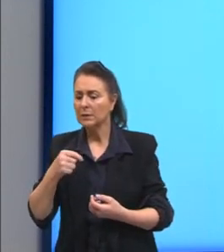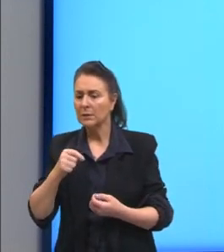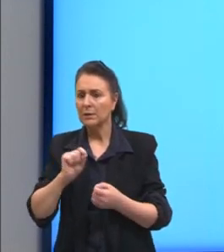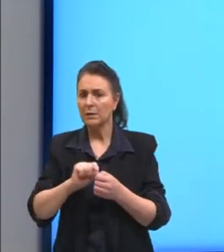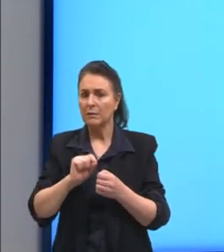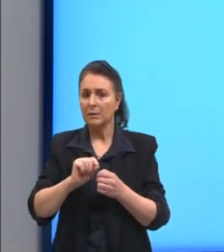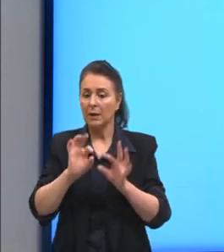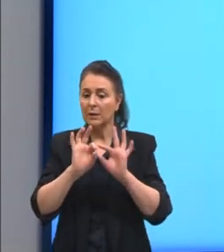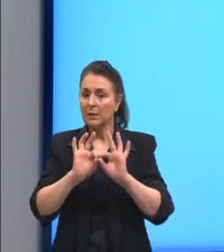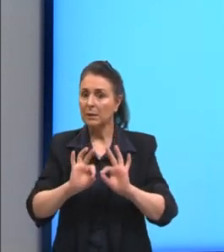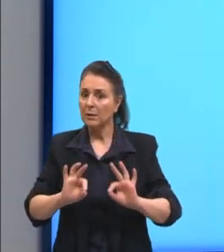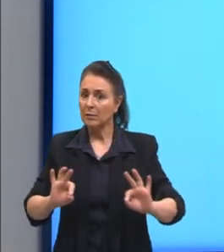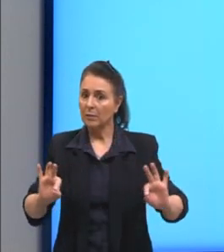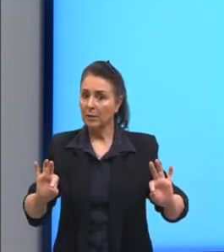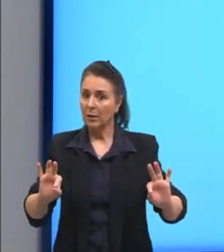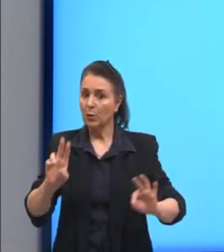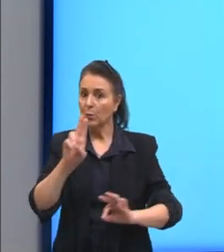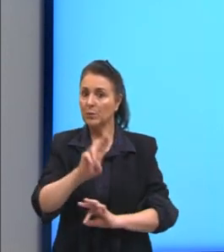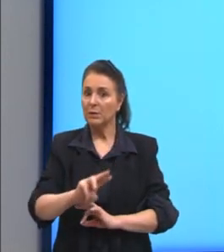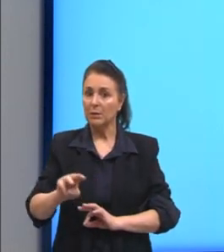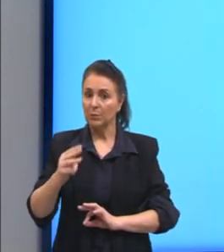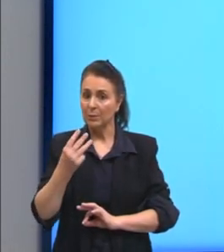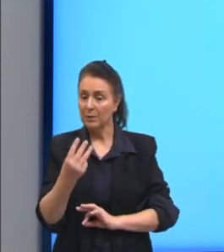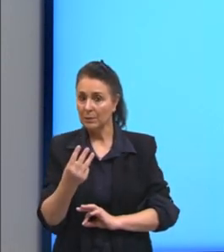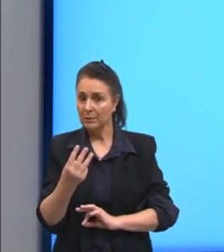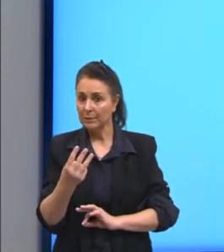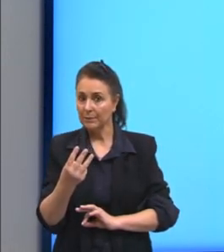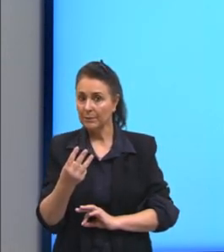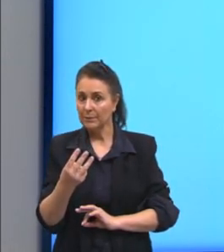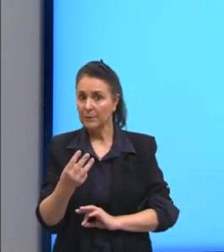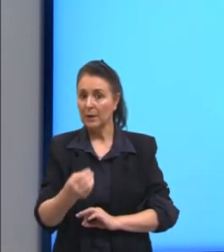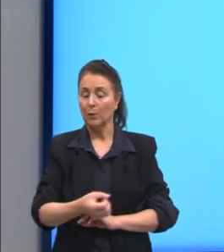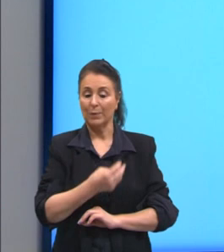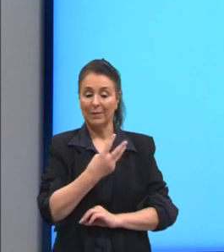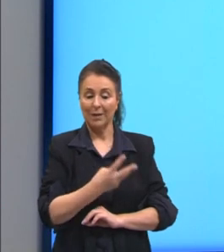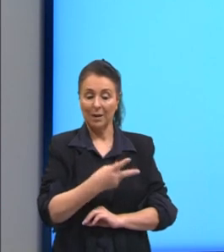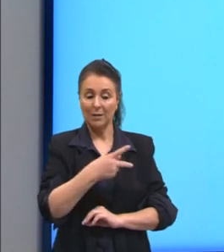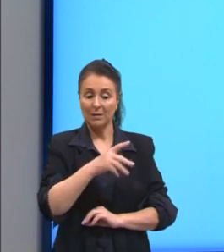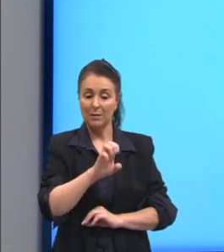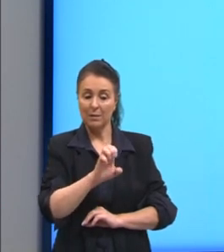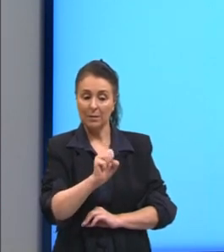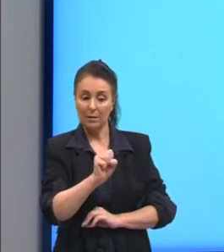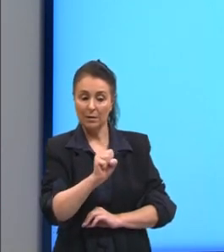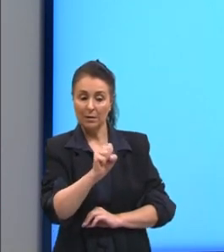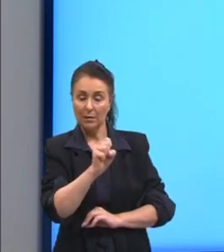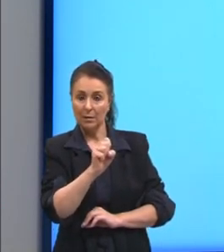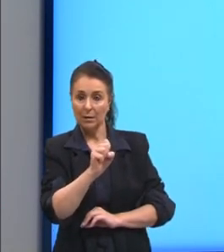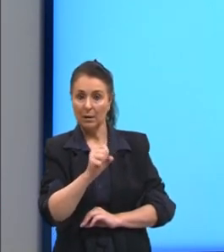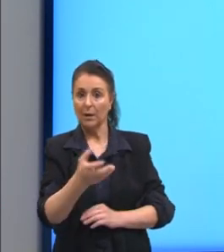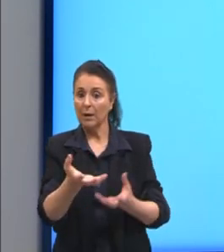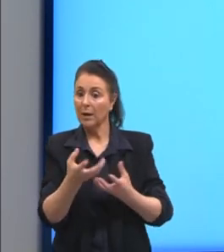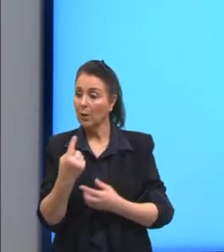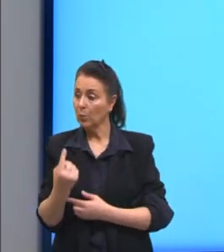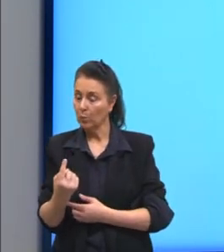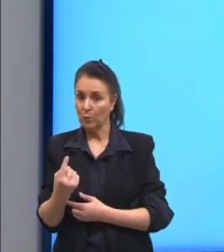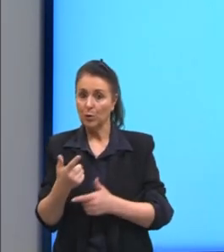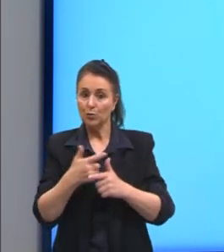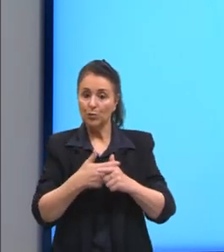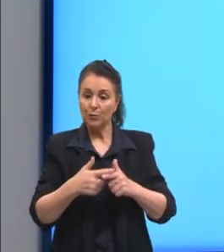é simplificar isso aqui por 3, certo? Eu tinha 3 pés e quero 1, então eu vou dividir por 3.